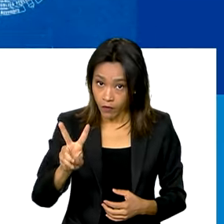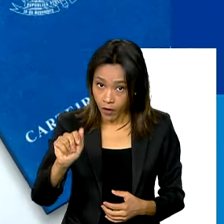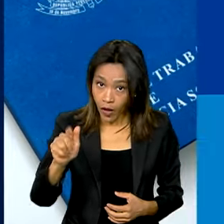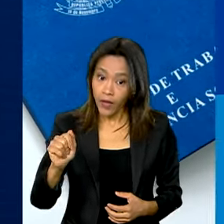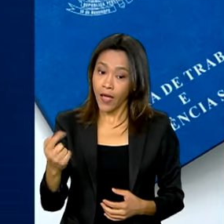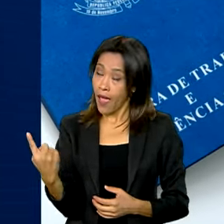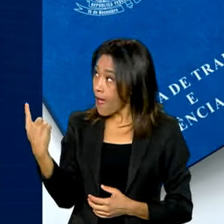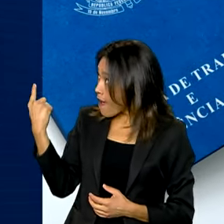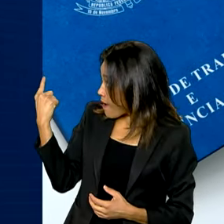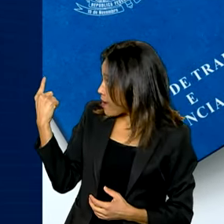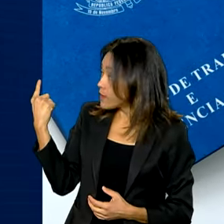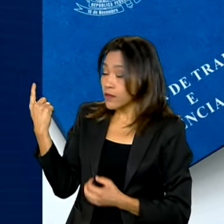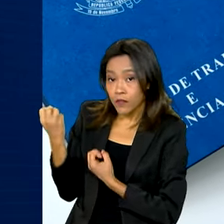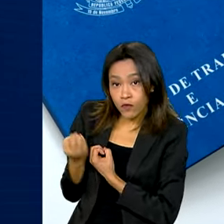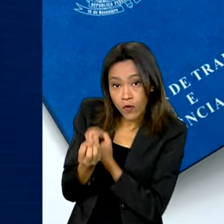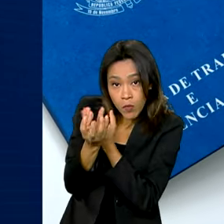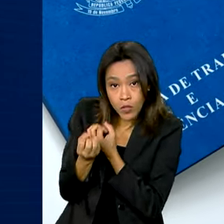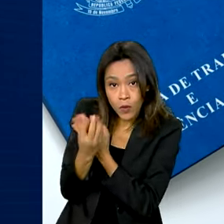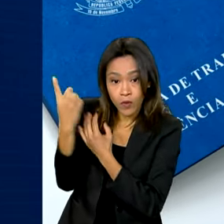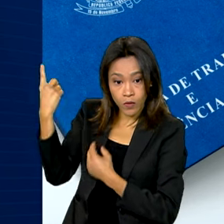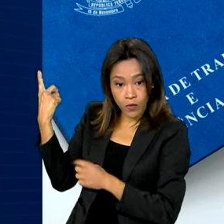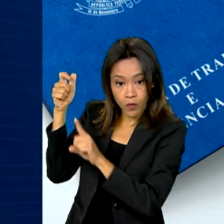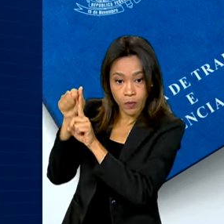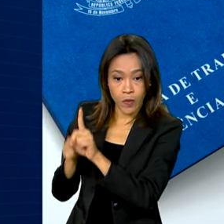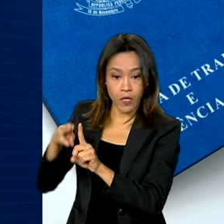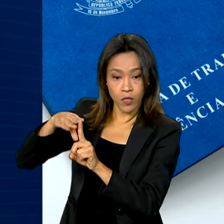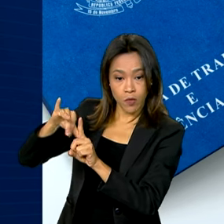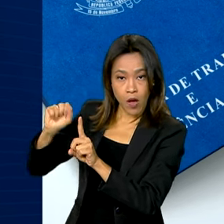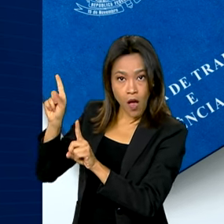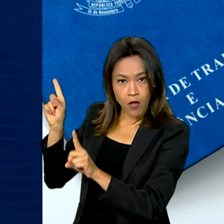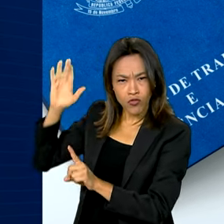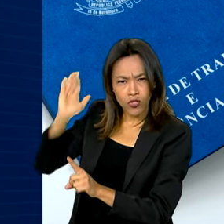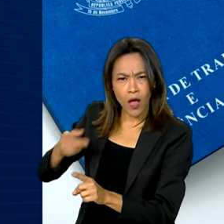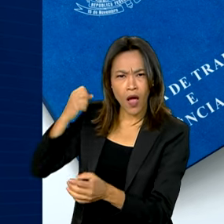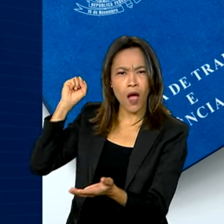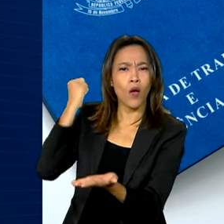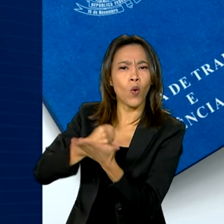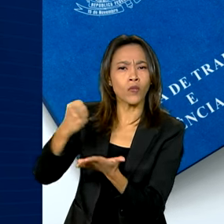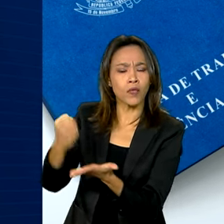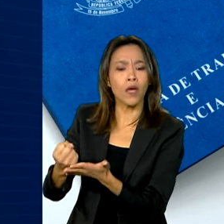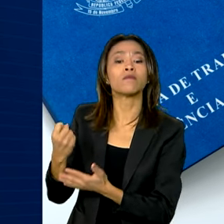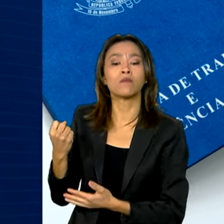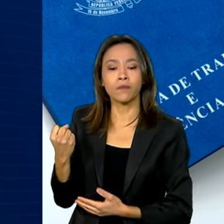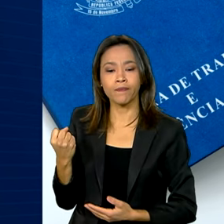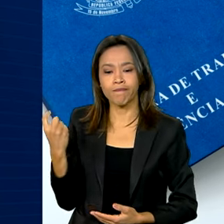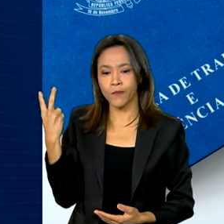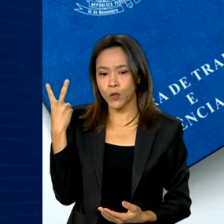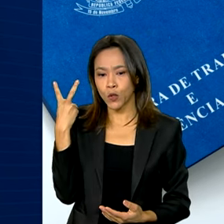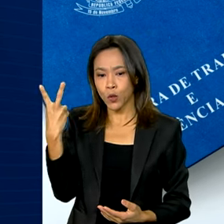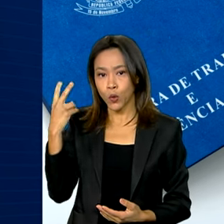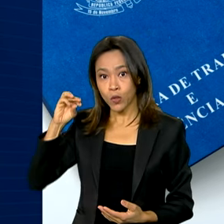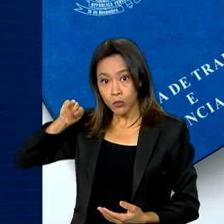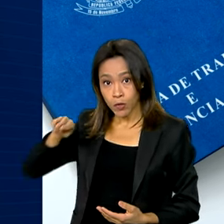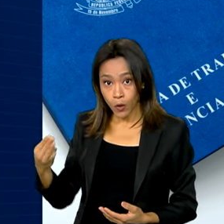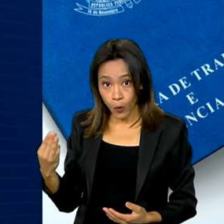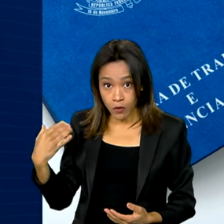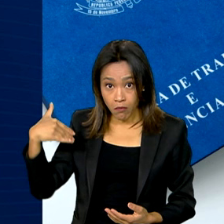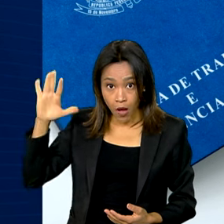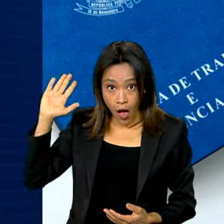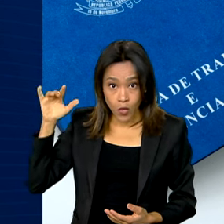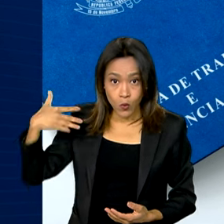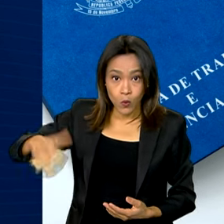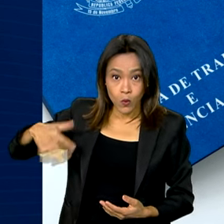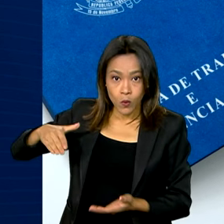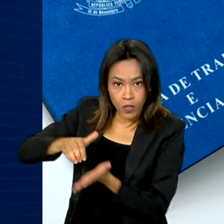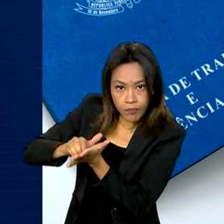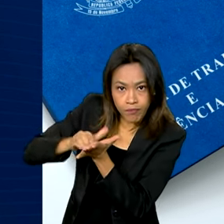dados do Caged do mês de maio mostram que foram admitidos cerca de 2 milhões e 116 mil trabalhadores e